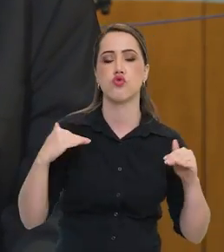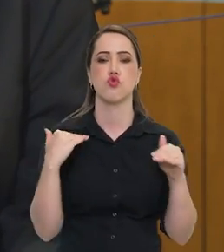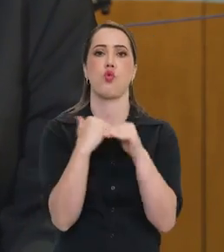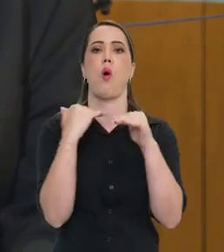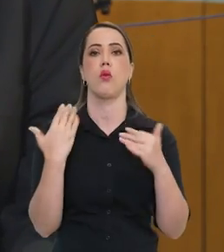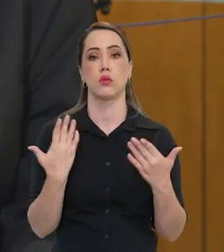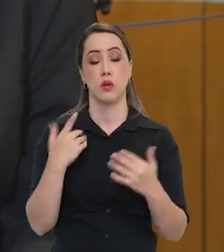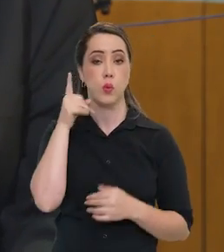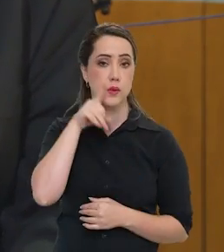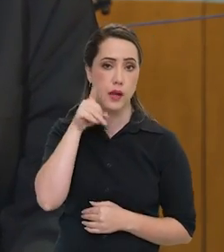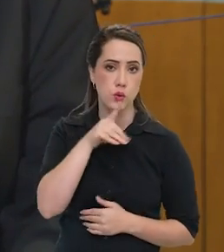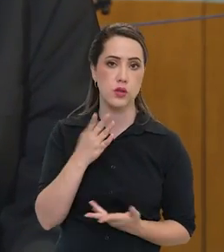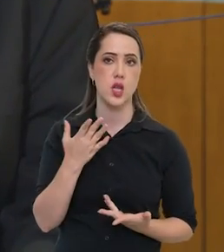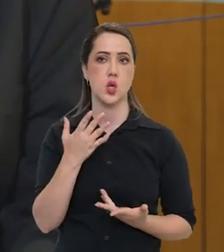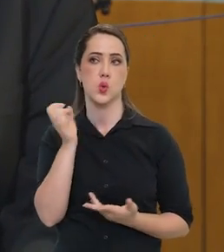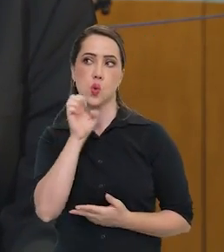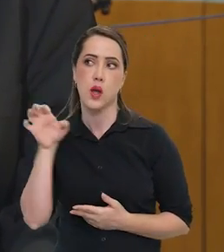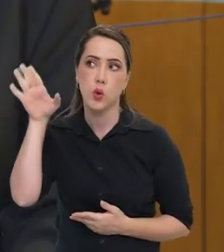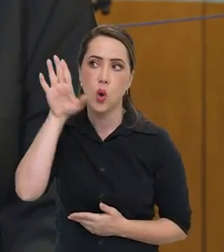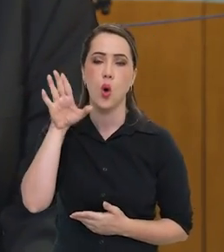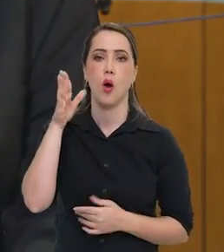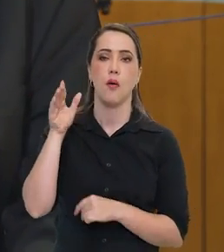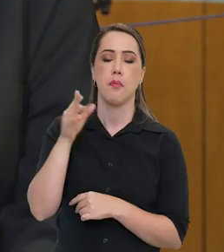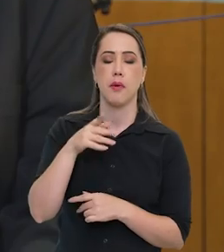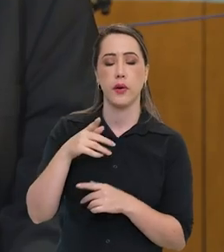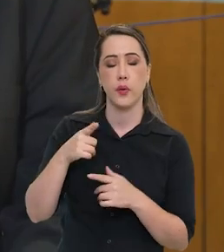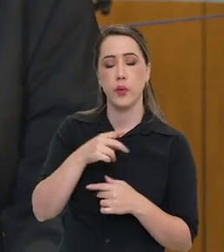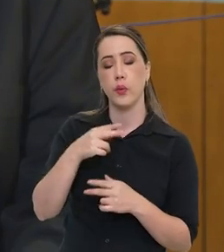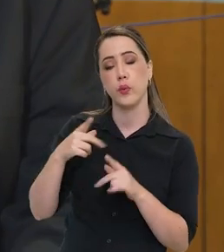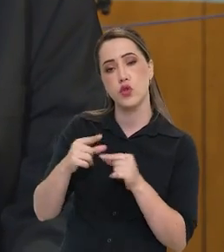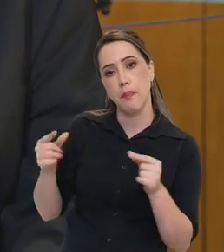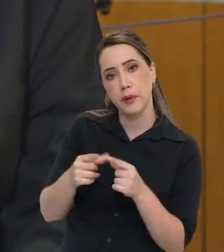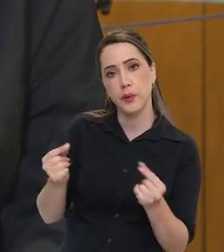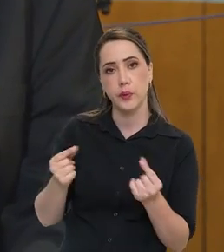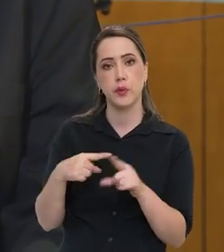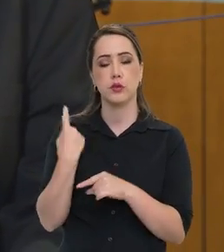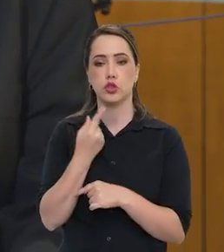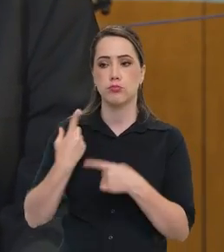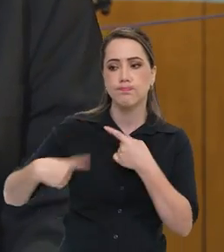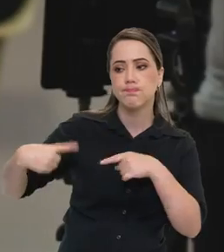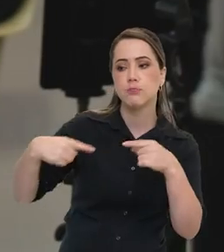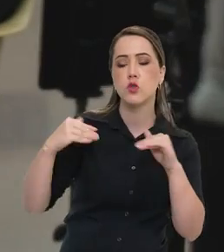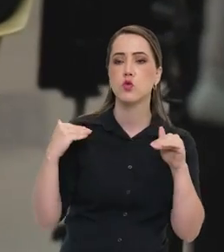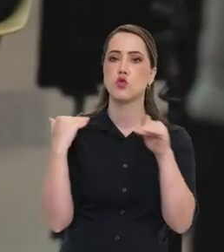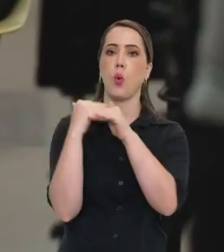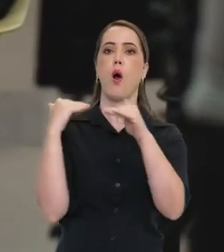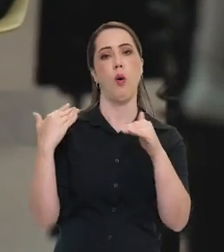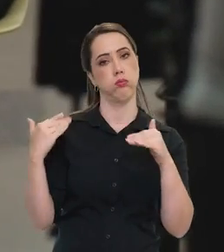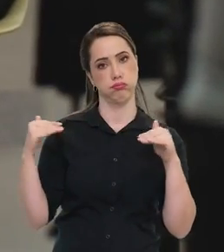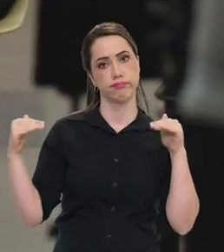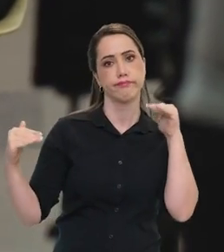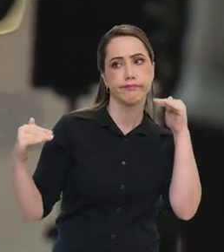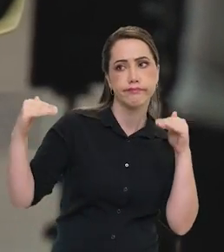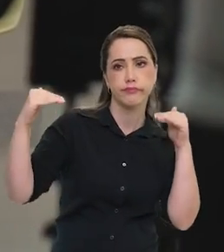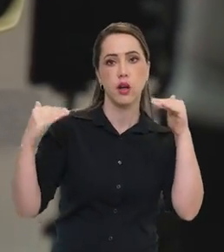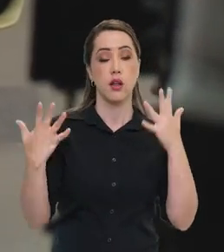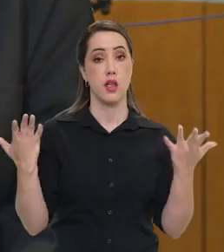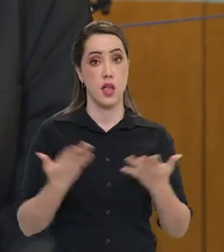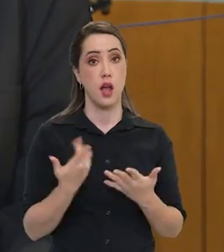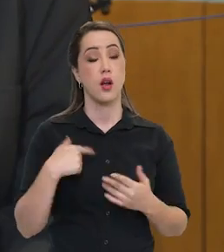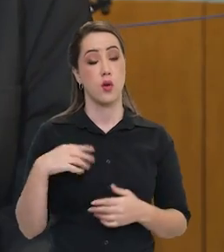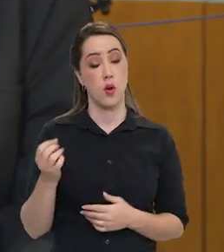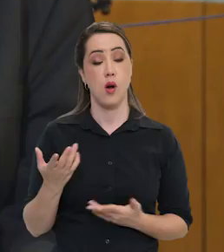para conversar com os Estados Unidos, para conversar com a Europa, para conversar com o Japão, todos esses países. E mais recentemente,